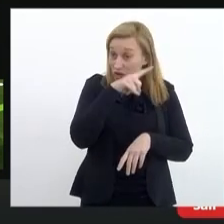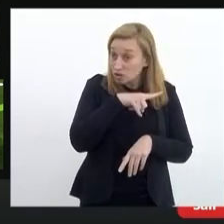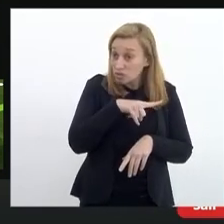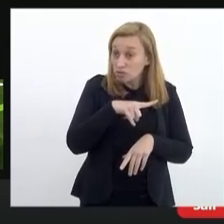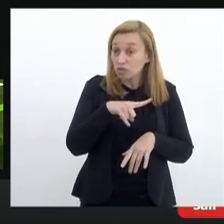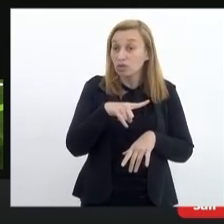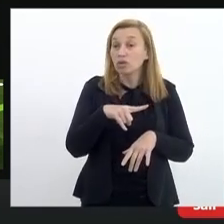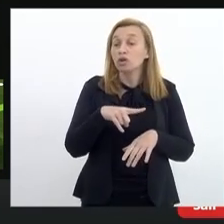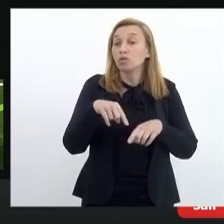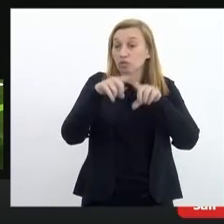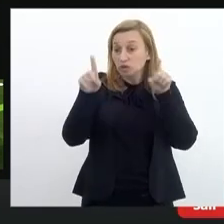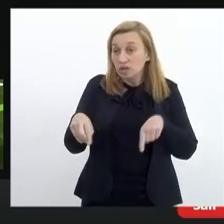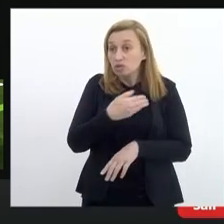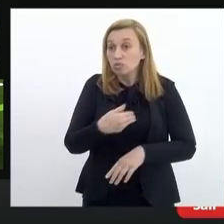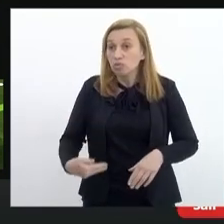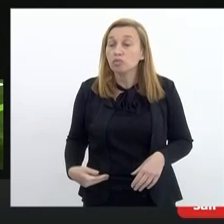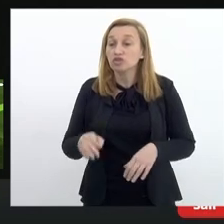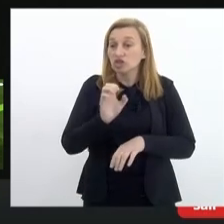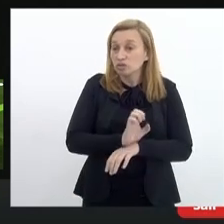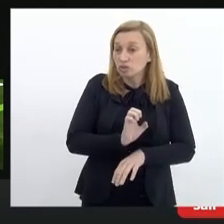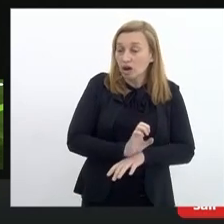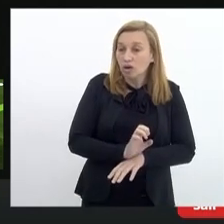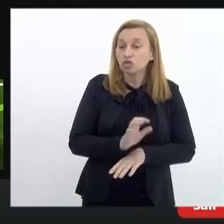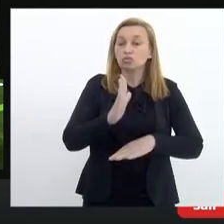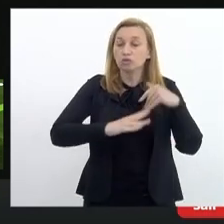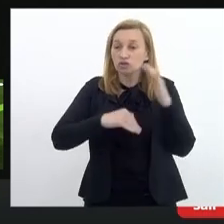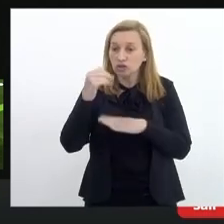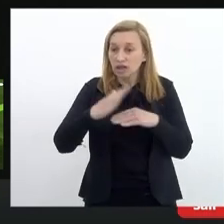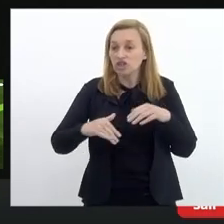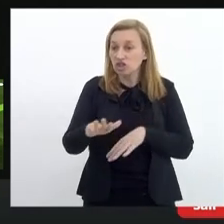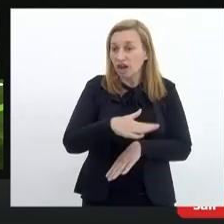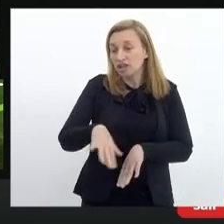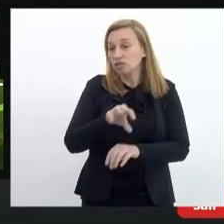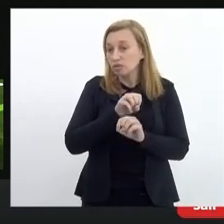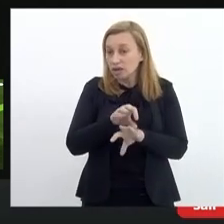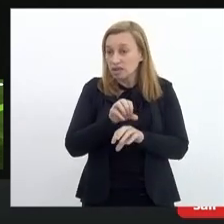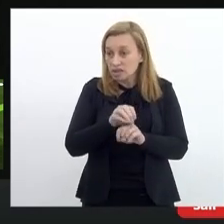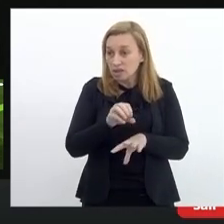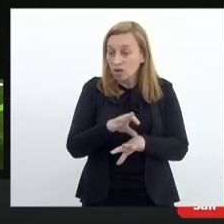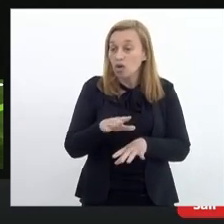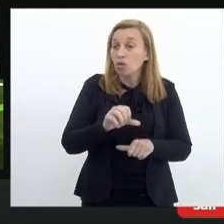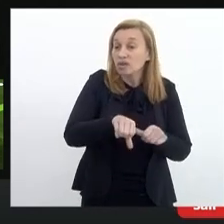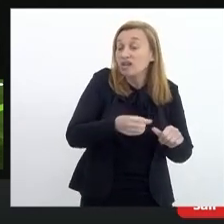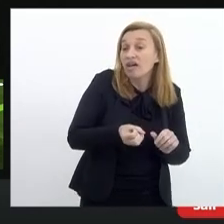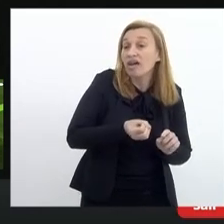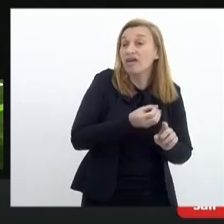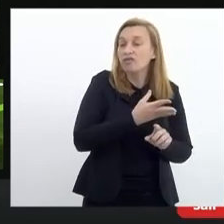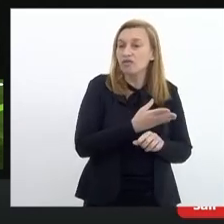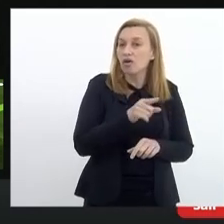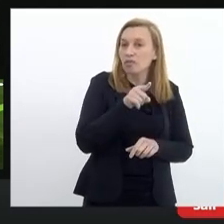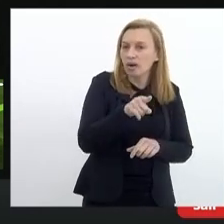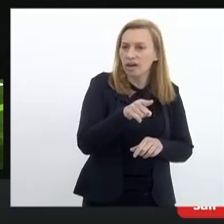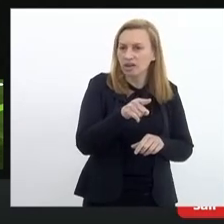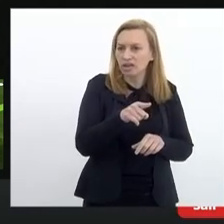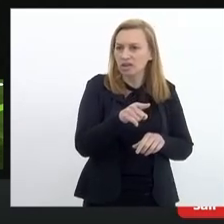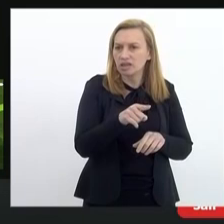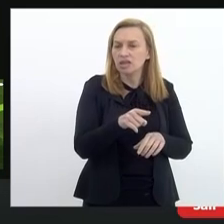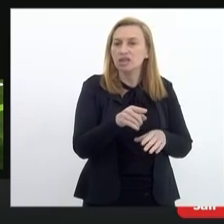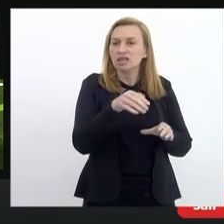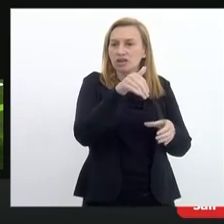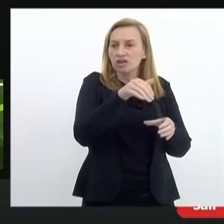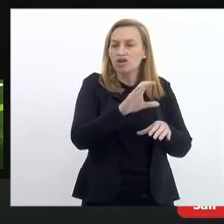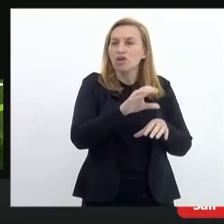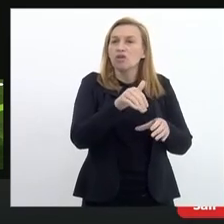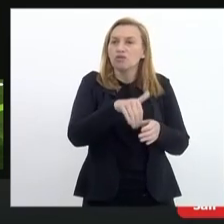funcionalismo público estadual para os profissionais de educação com essa reforma aí em curso que vai ser votada aí na